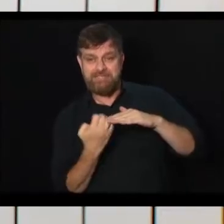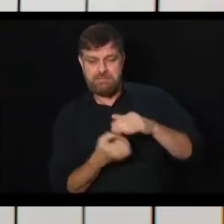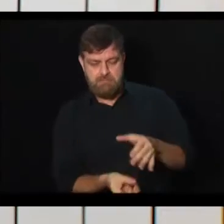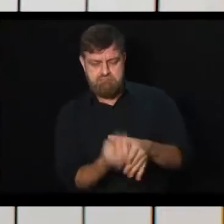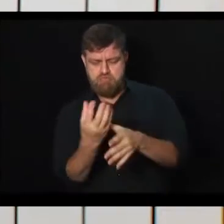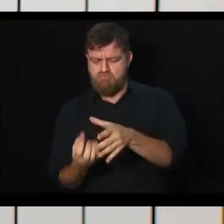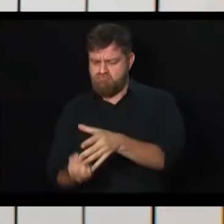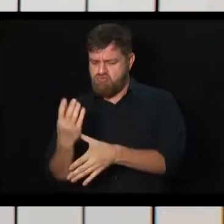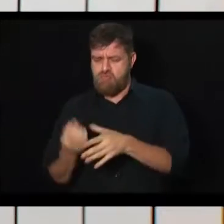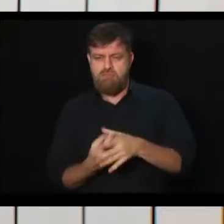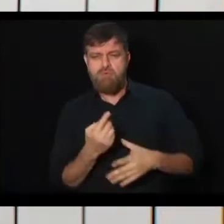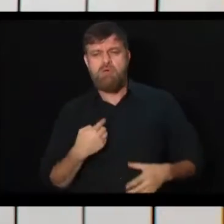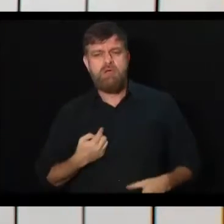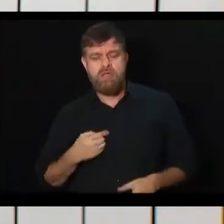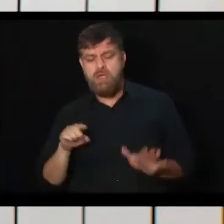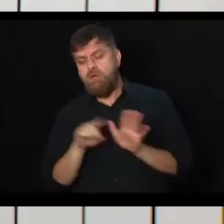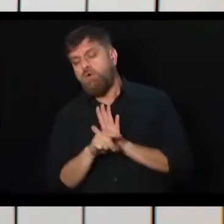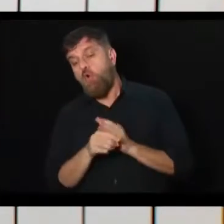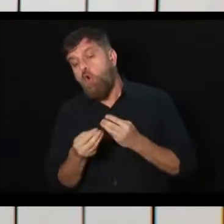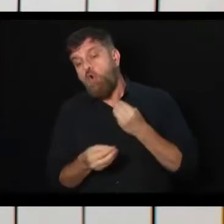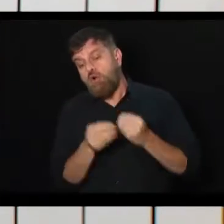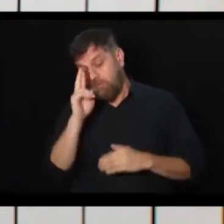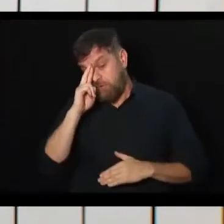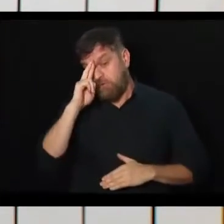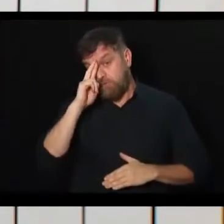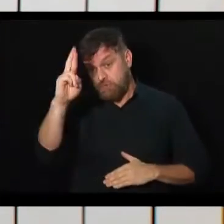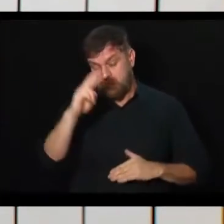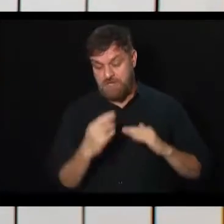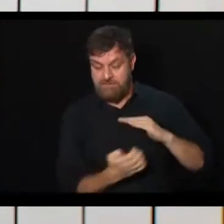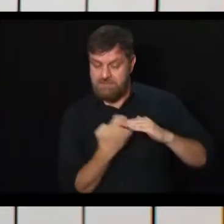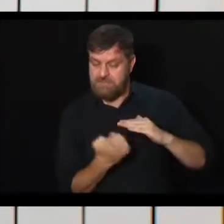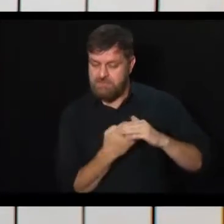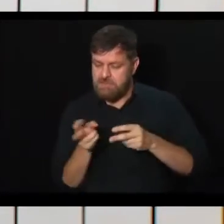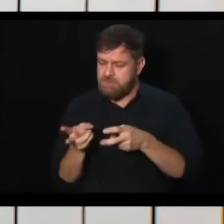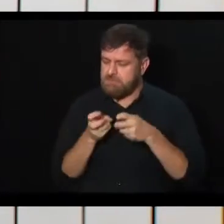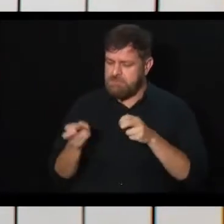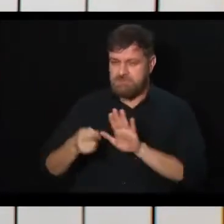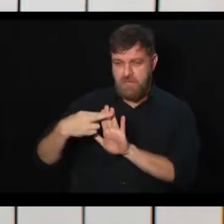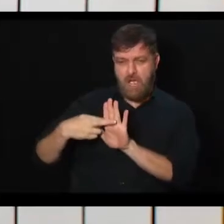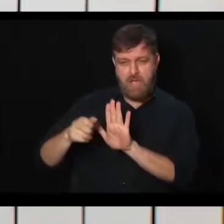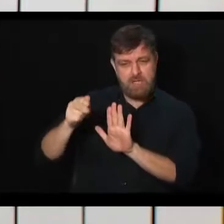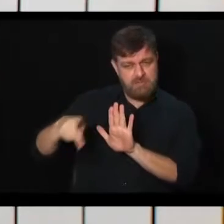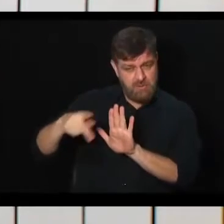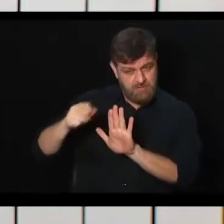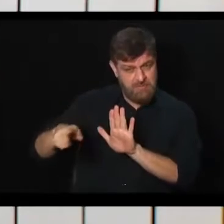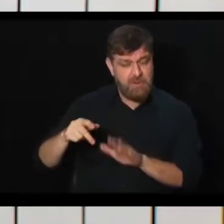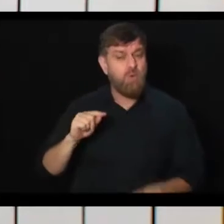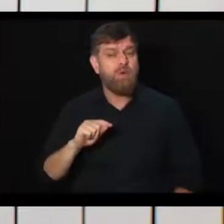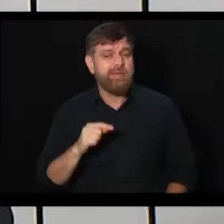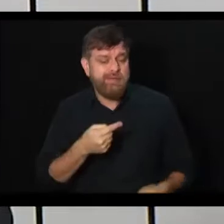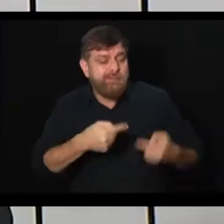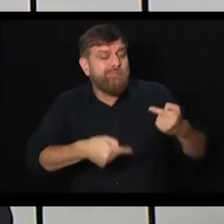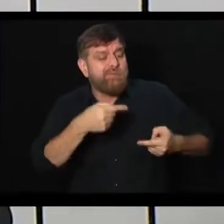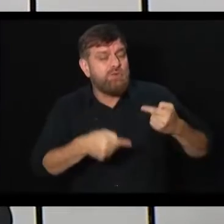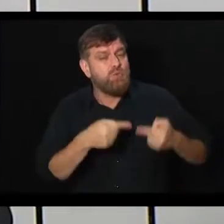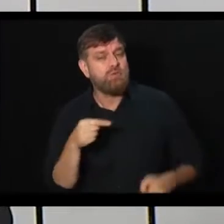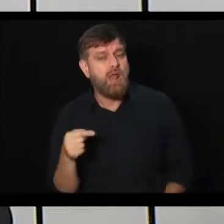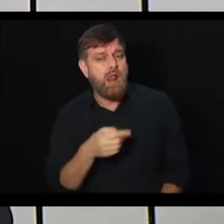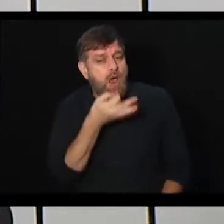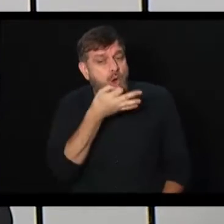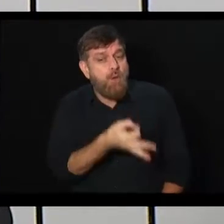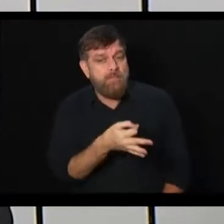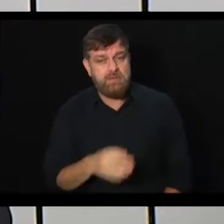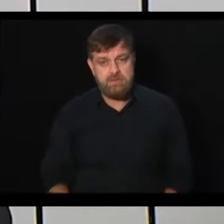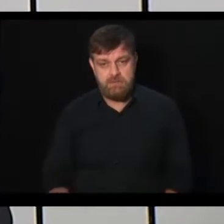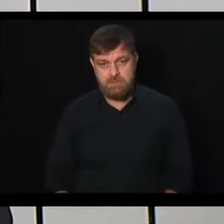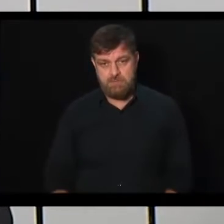visto no ramo empresarial essa reforma, o que se fala nesse meio, nesse momento? Olha, tanto a reforma da previdência